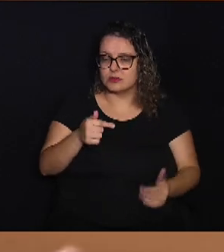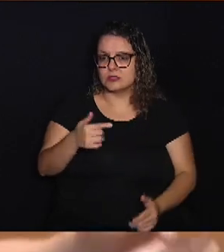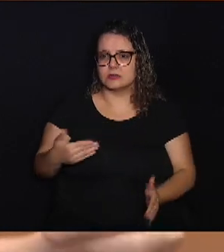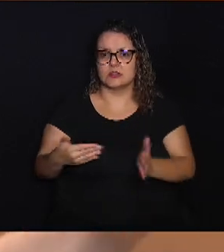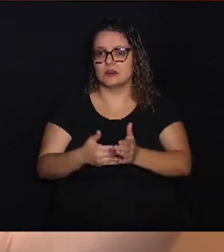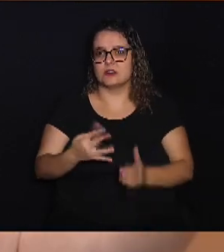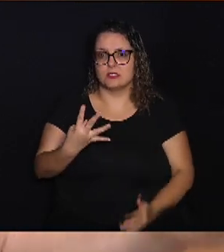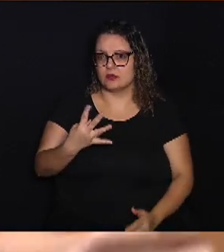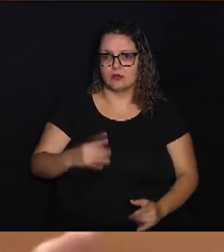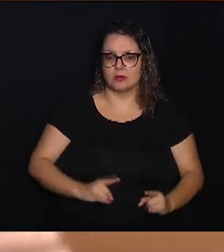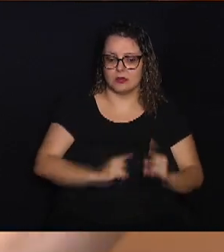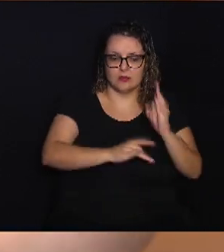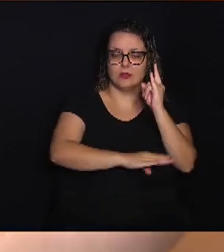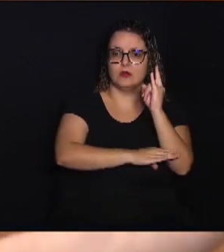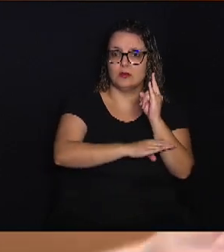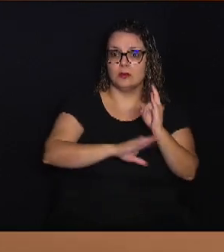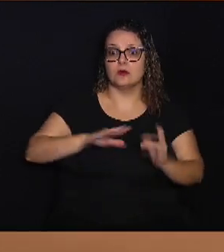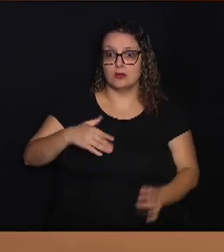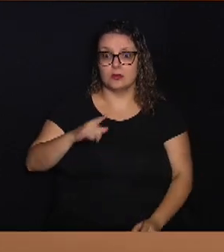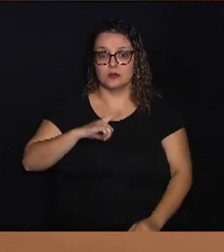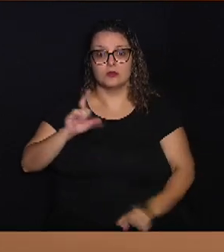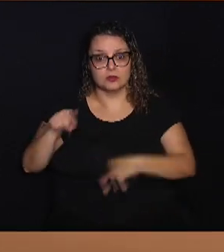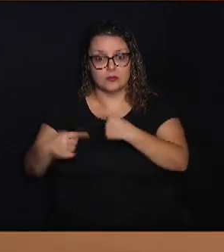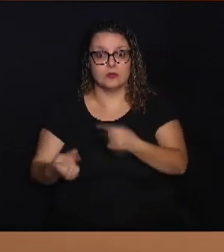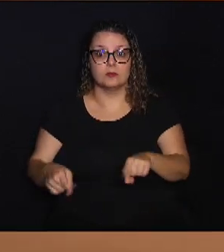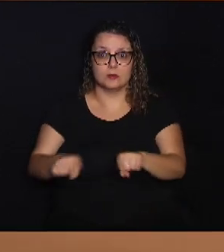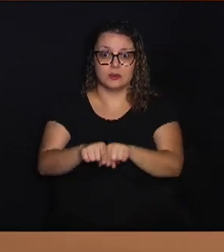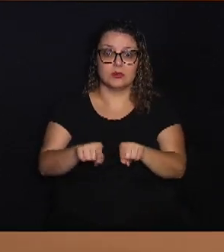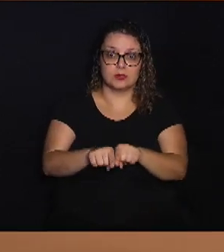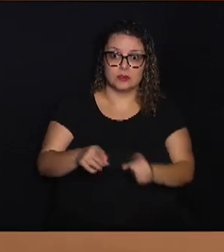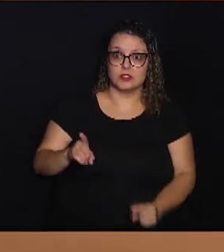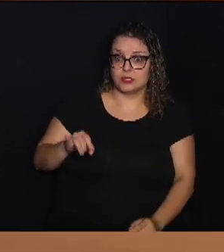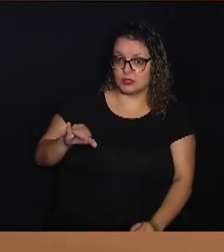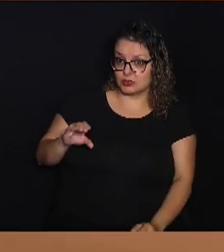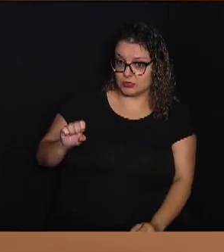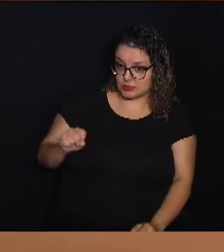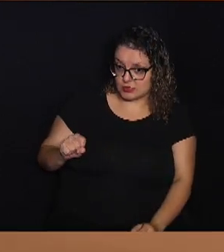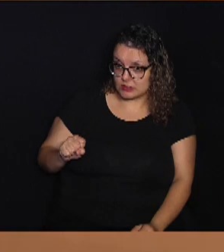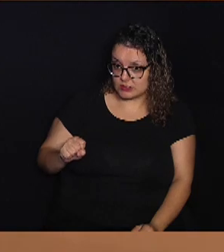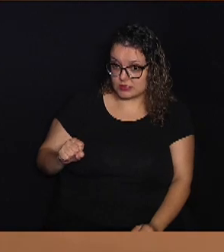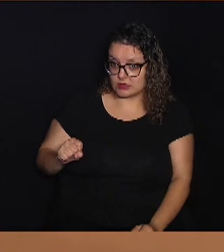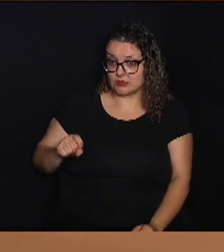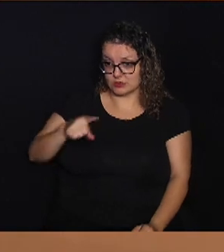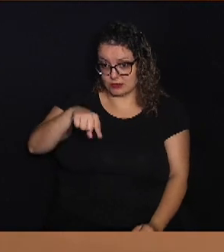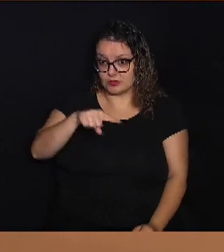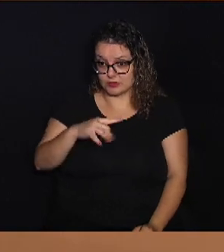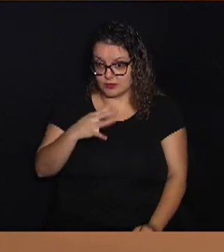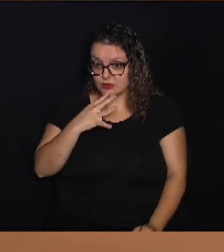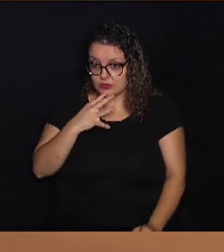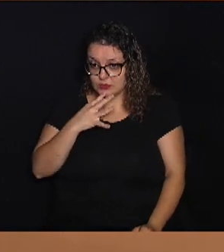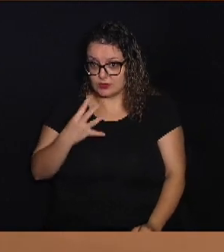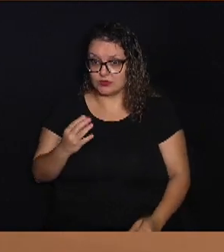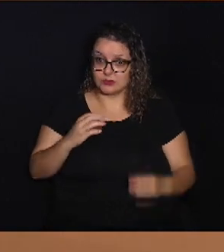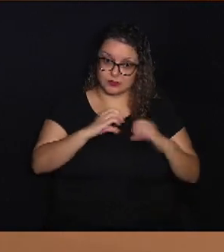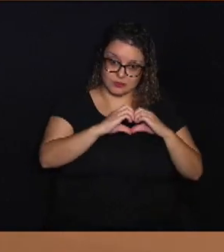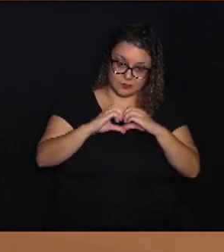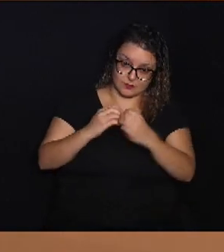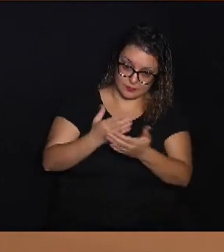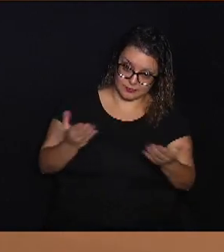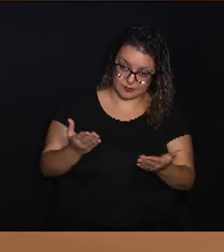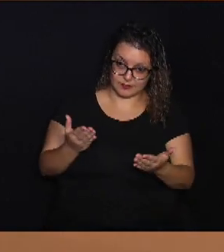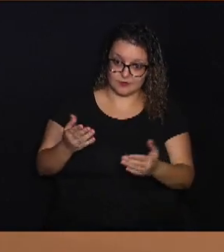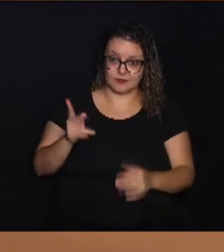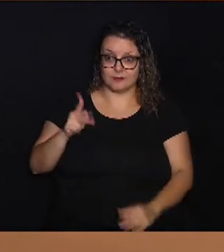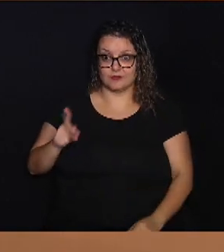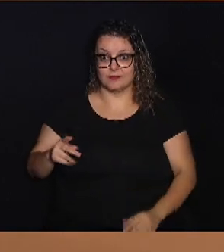quatro andares? Quando a gente tem, por outro lado, diques, vocês conhecem os senhores, são queridos meus, os professores